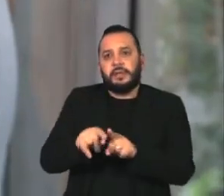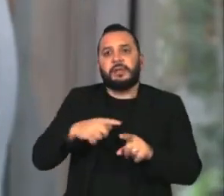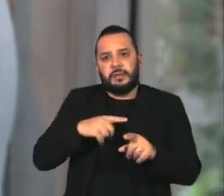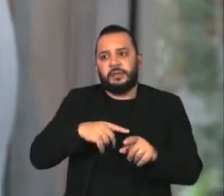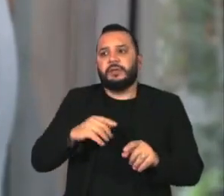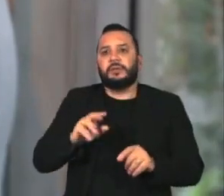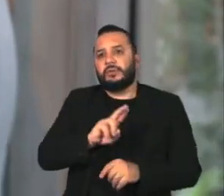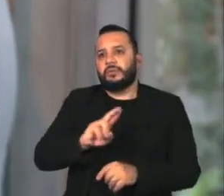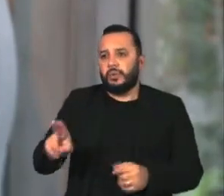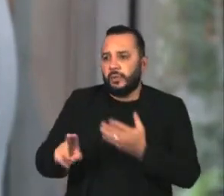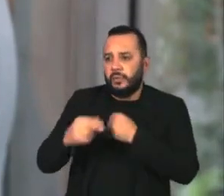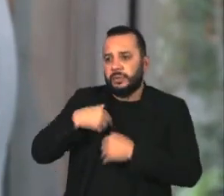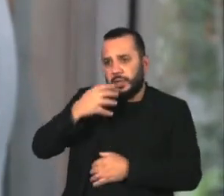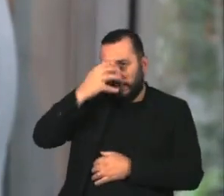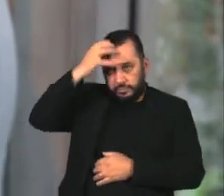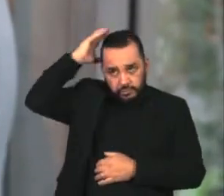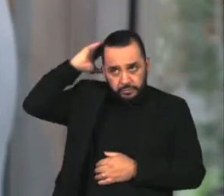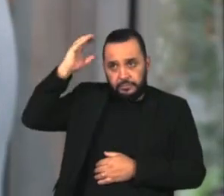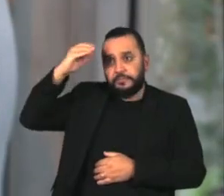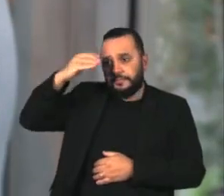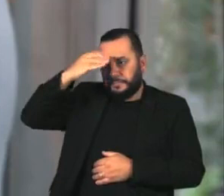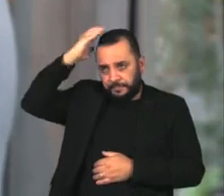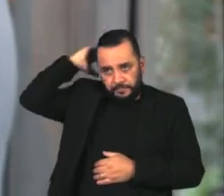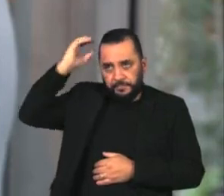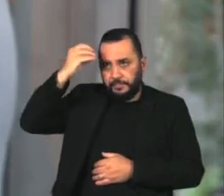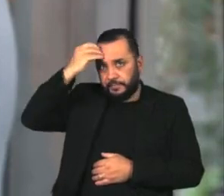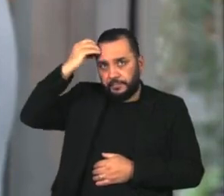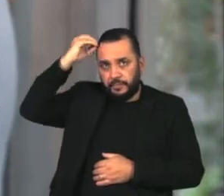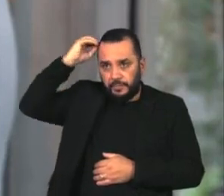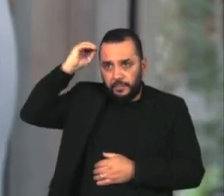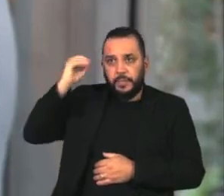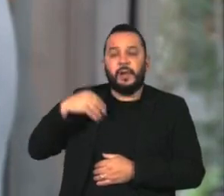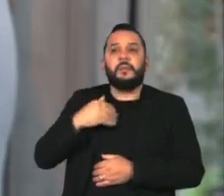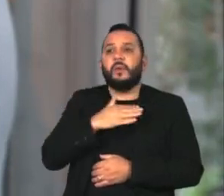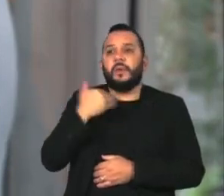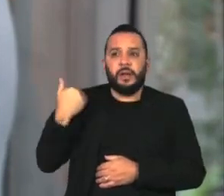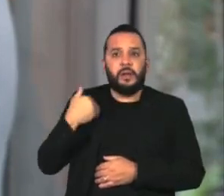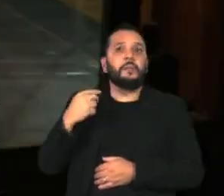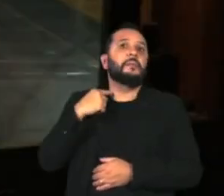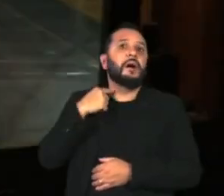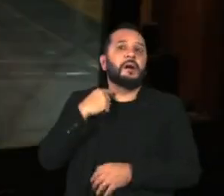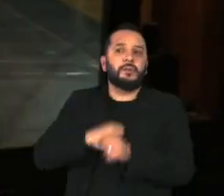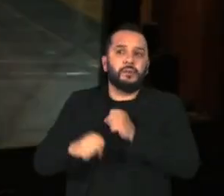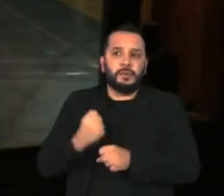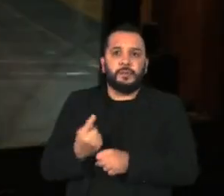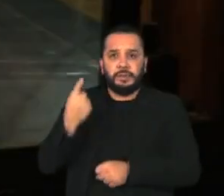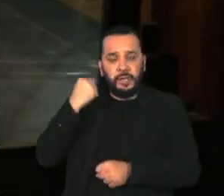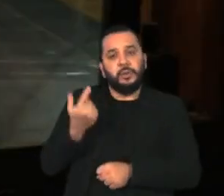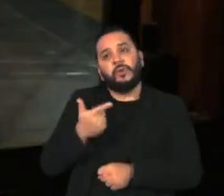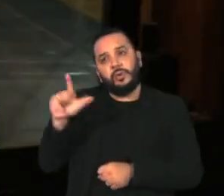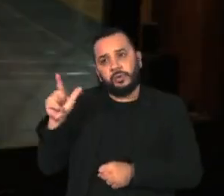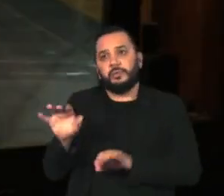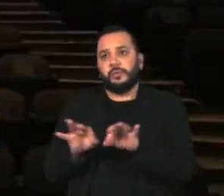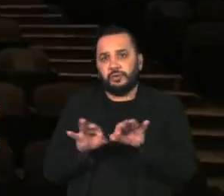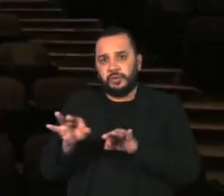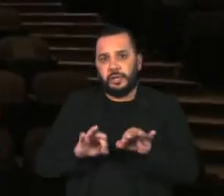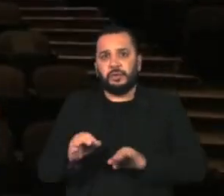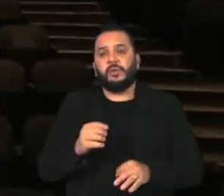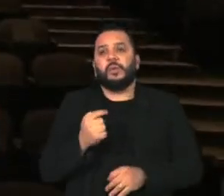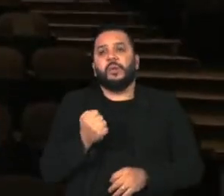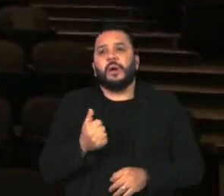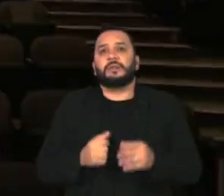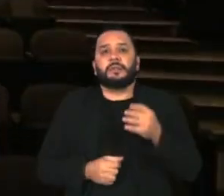nome do humorista e ator Paulo Gustavo, morto em maio do ano passado após contrair Covid-19, destina quase R$ bilhões